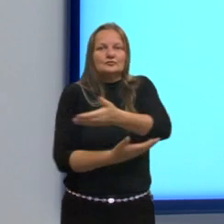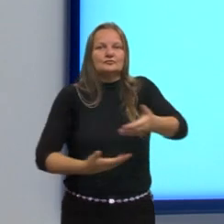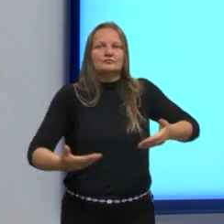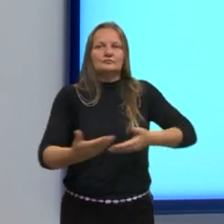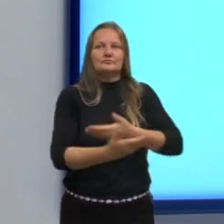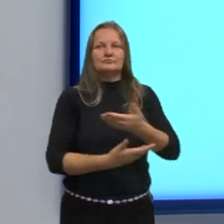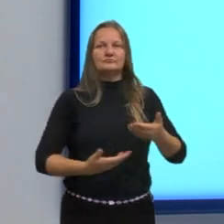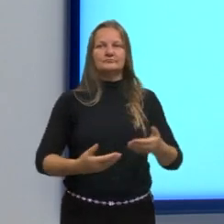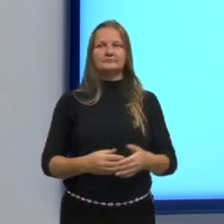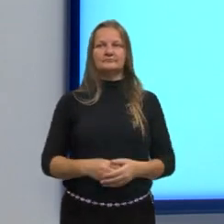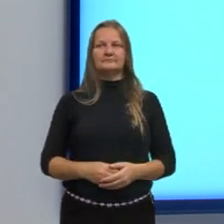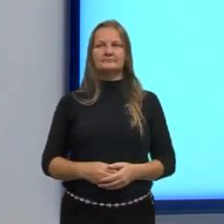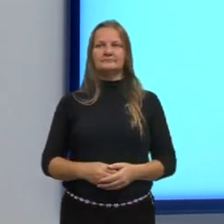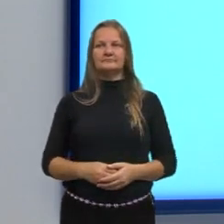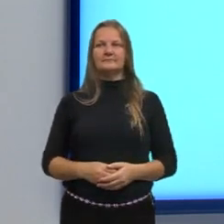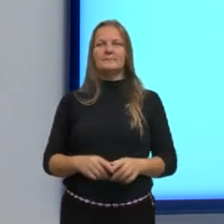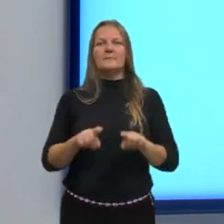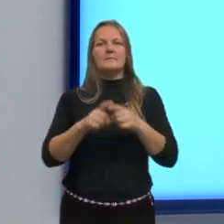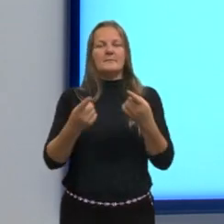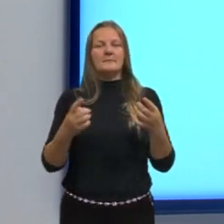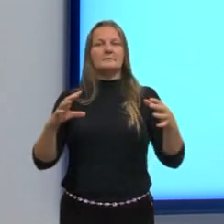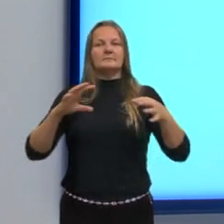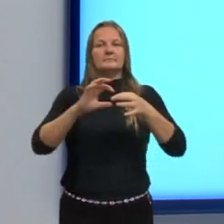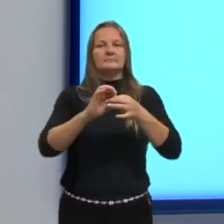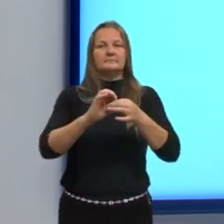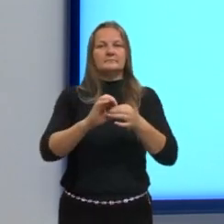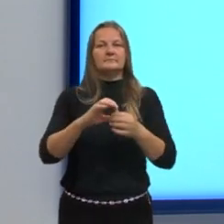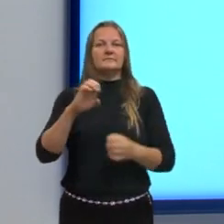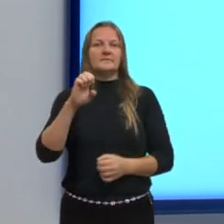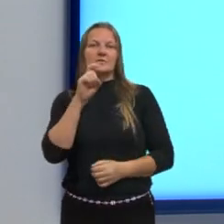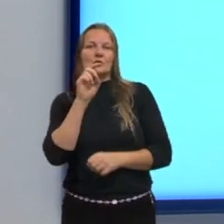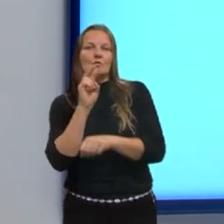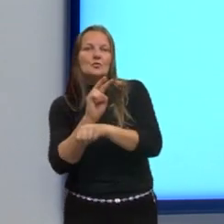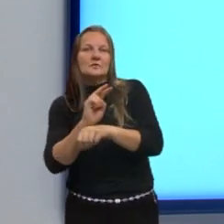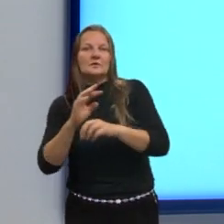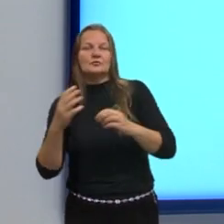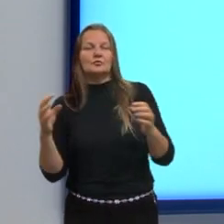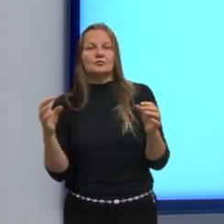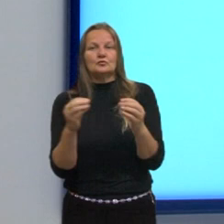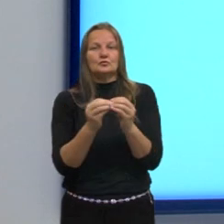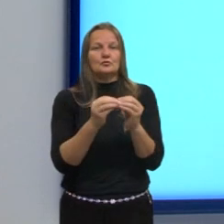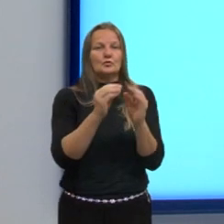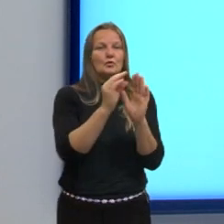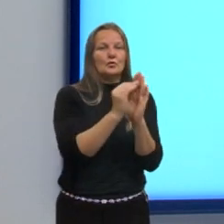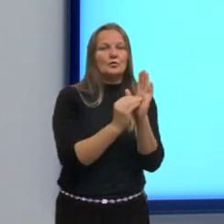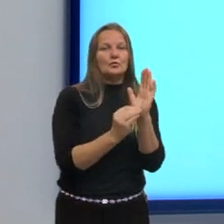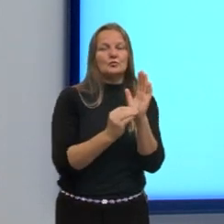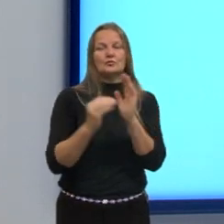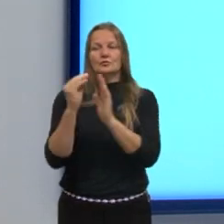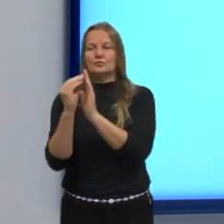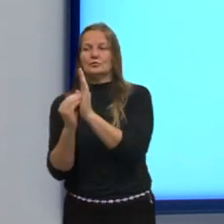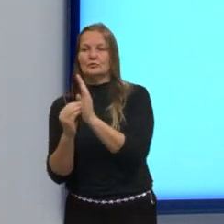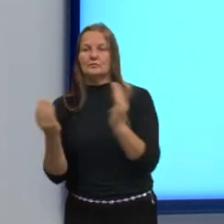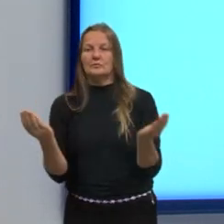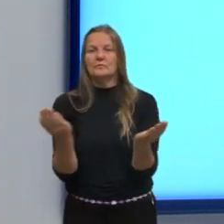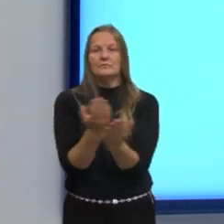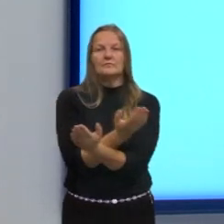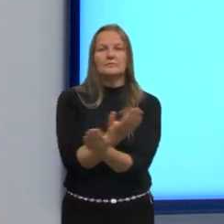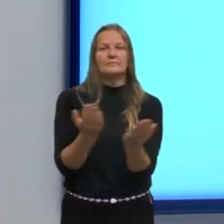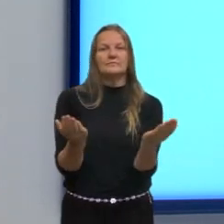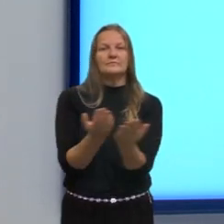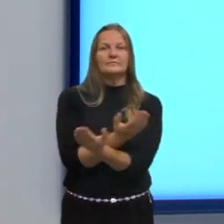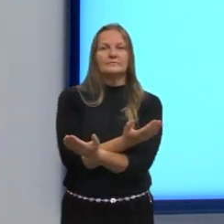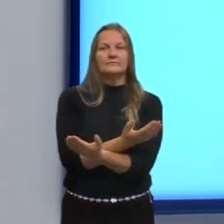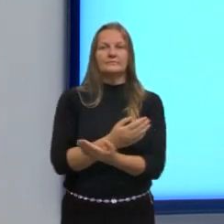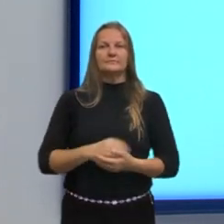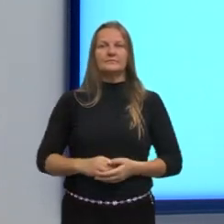microbiologia? Tem, mas ela está associada à ecologia, pode estar associada à humanidade, pode estar associada a vários outros